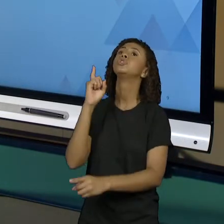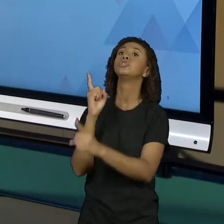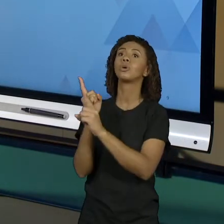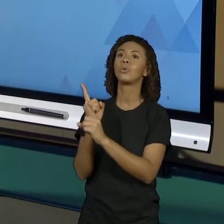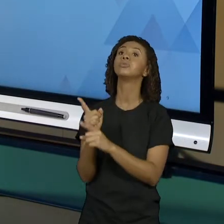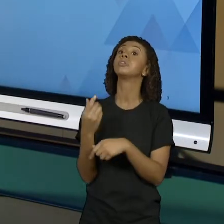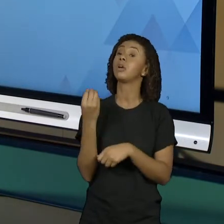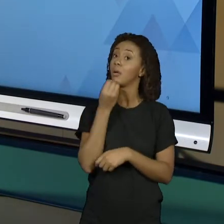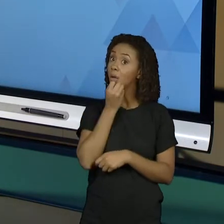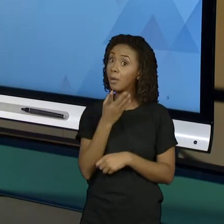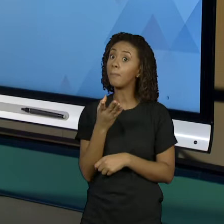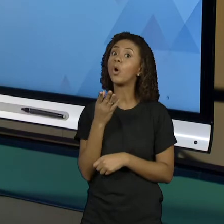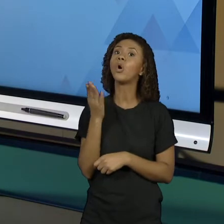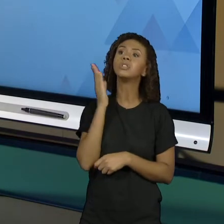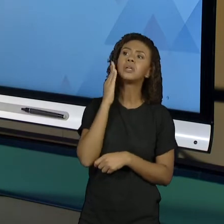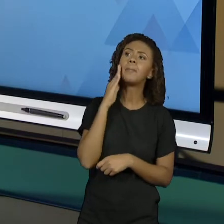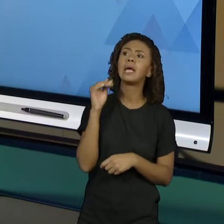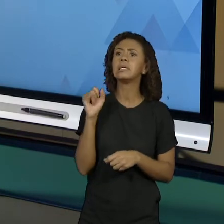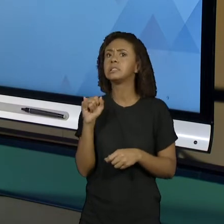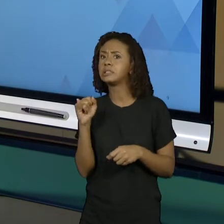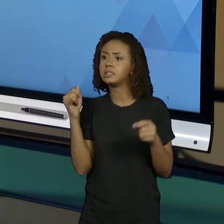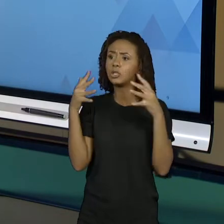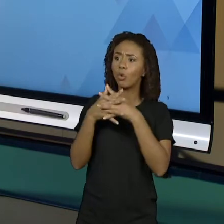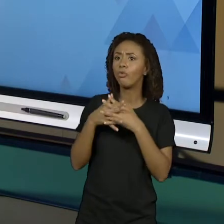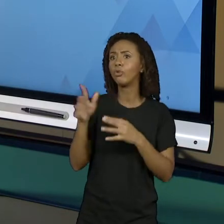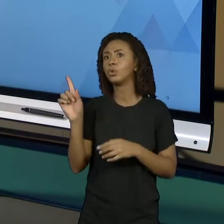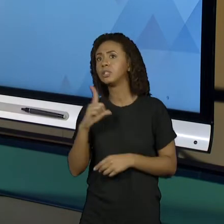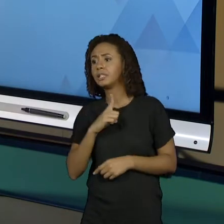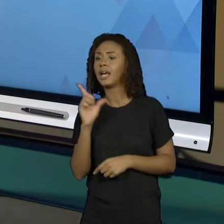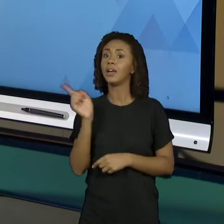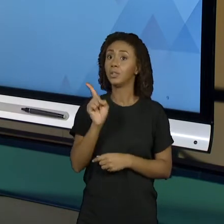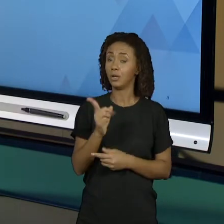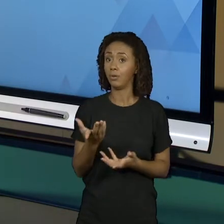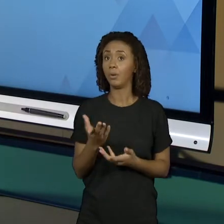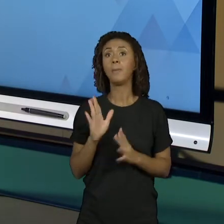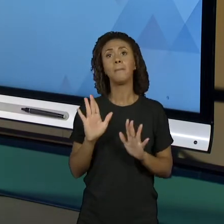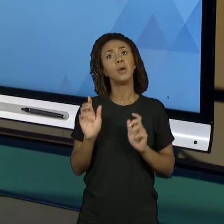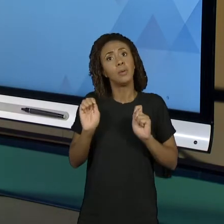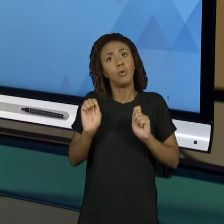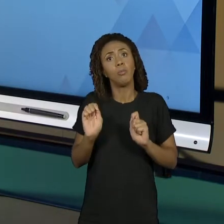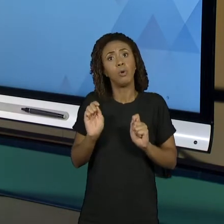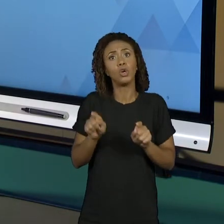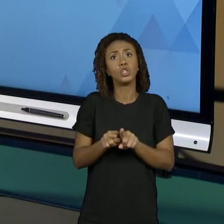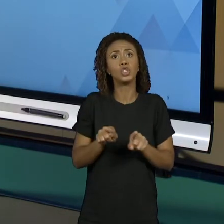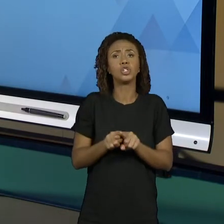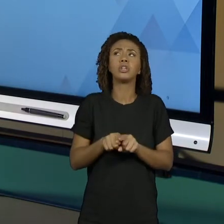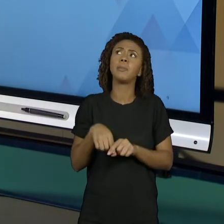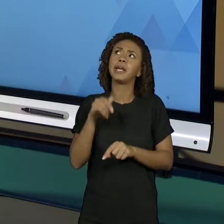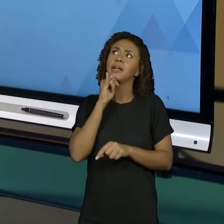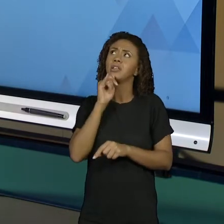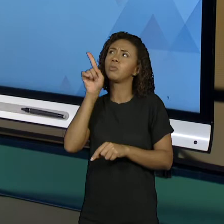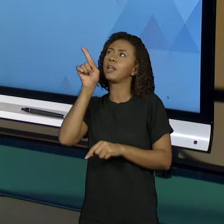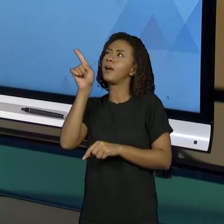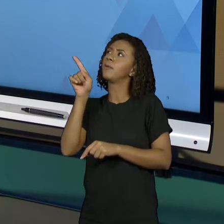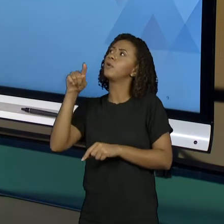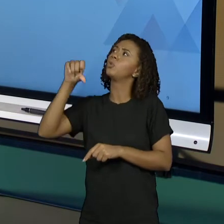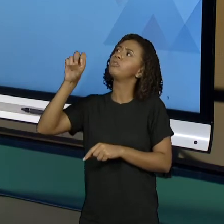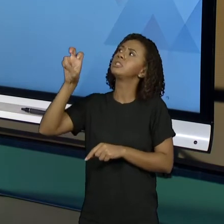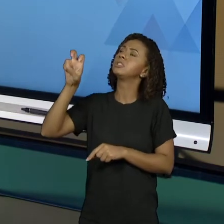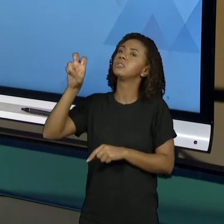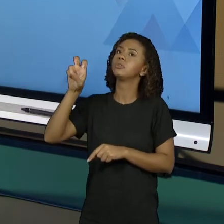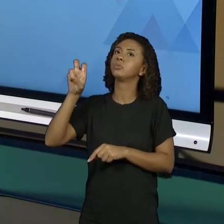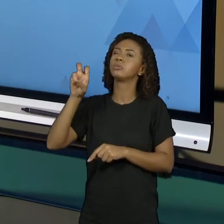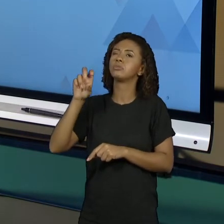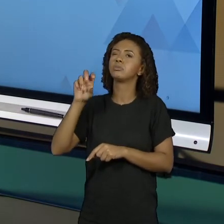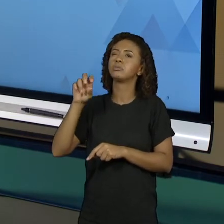para ver a confusão ou o que pode acontecer. Eu poderia fazer a conta no cantinho lá, 95, não,